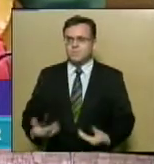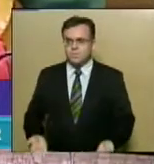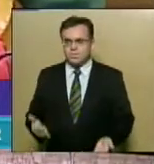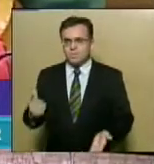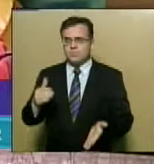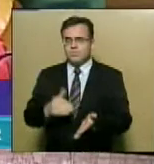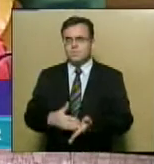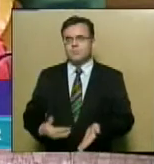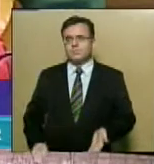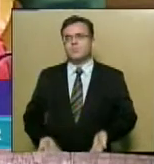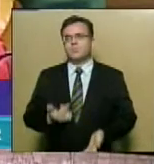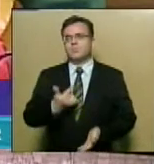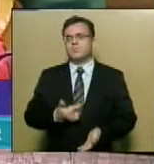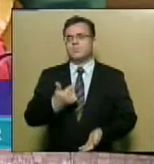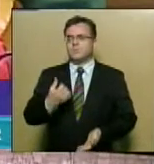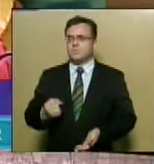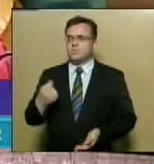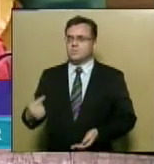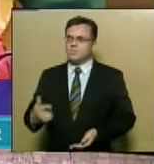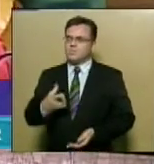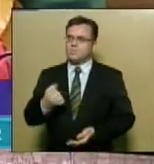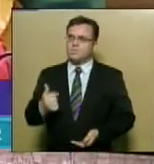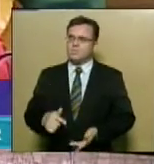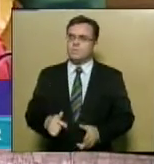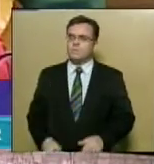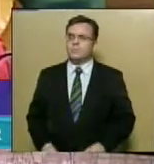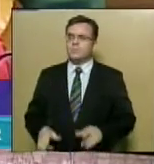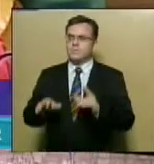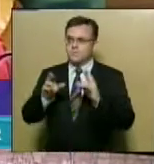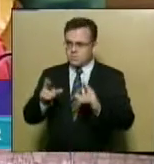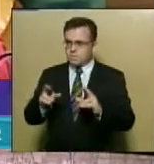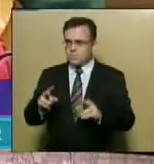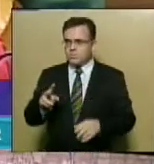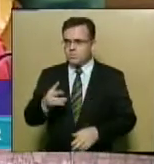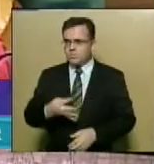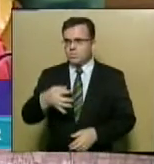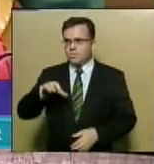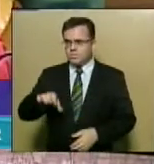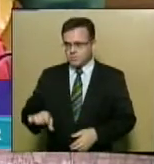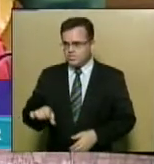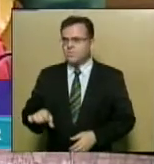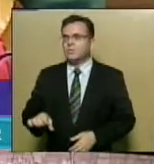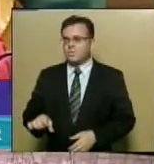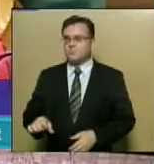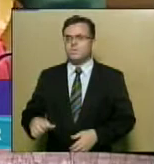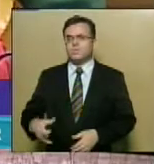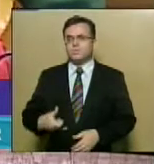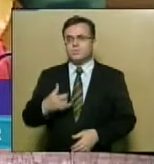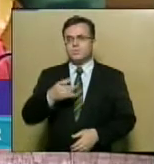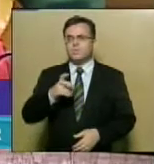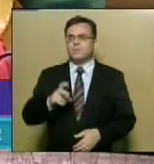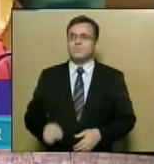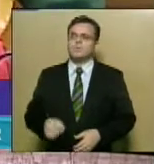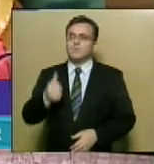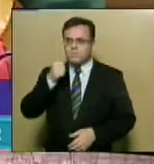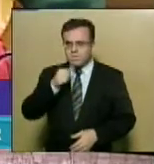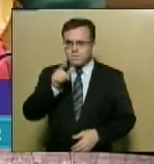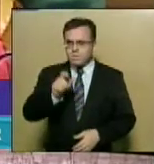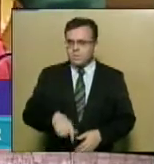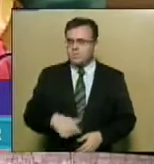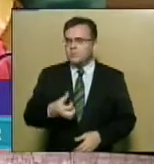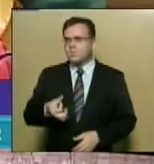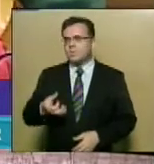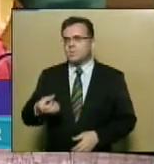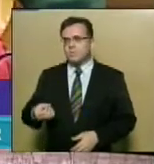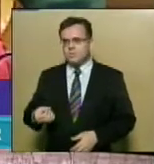287, 2016, propõe 49 anos de contribuição, 50 anos de idade para mulheres, 60